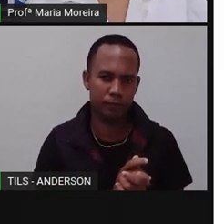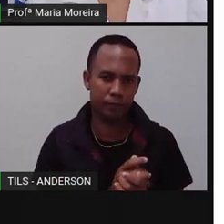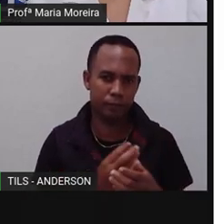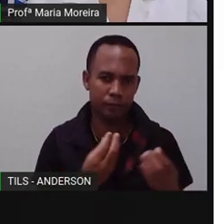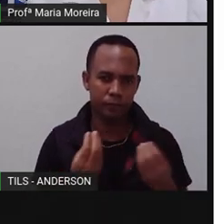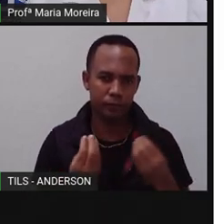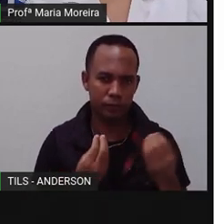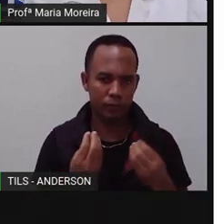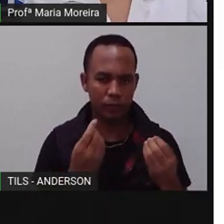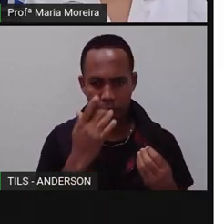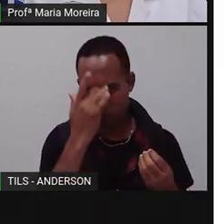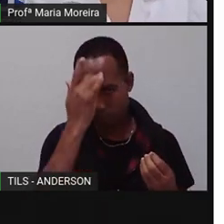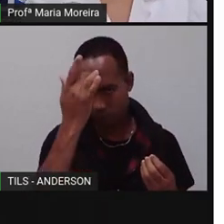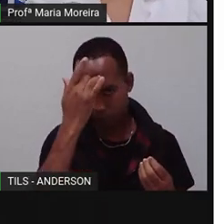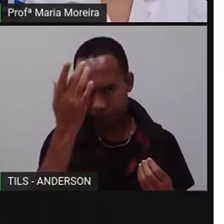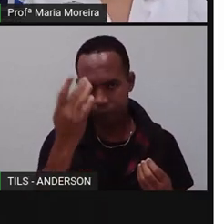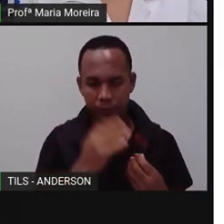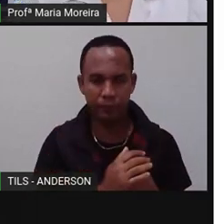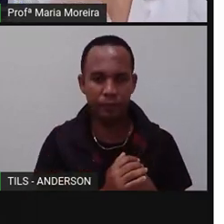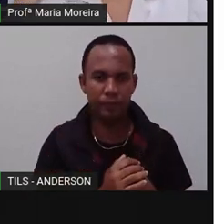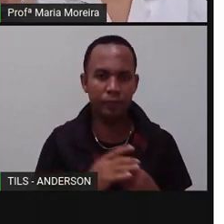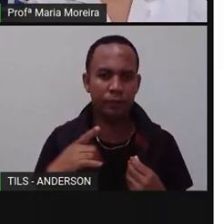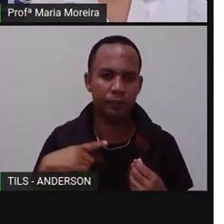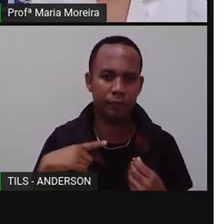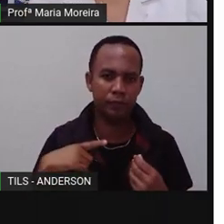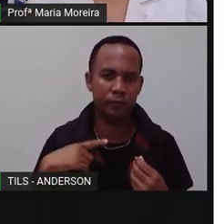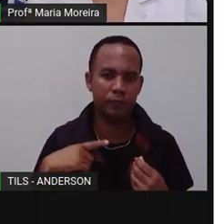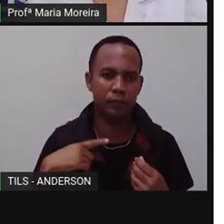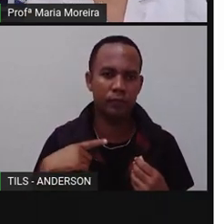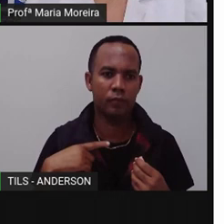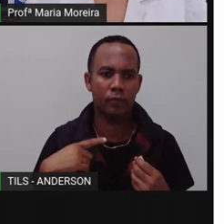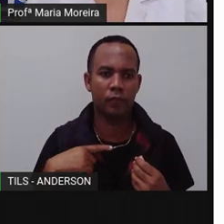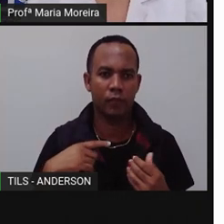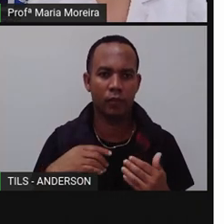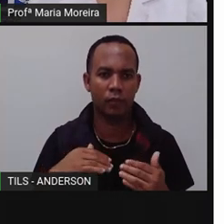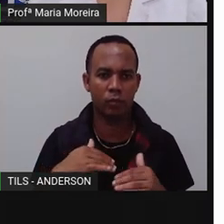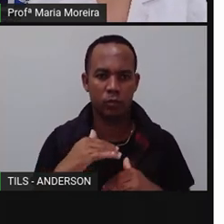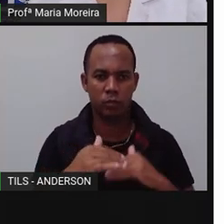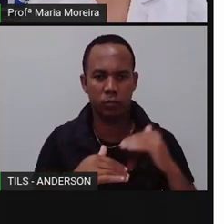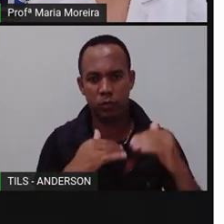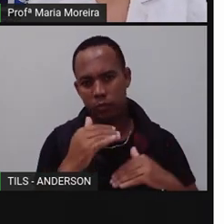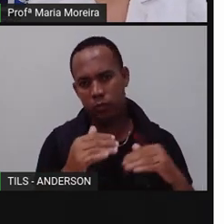facilidade, na verdade, dessas plantas se desenvolverem.